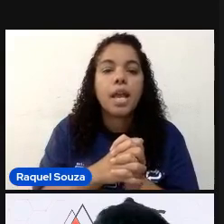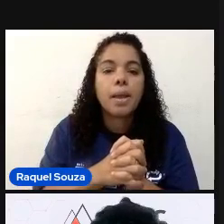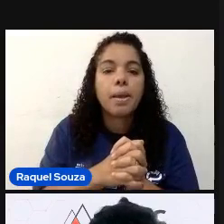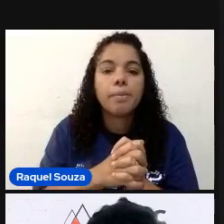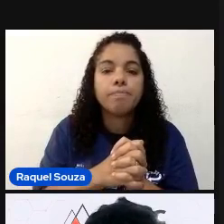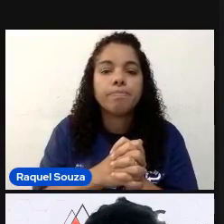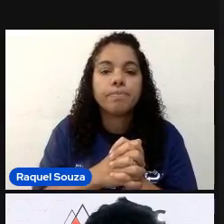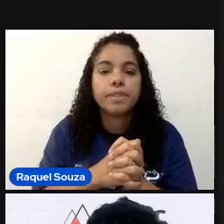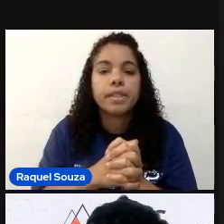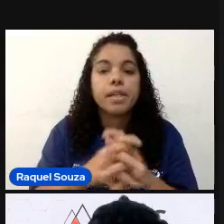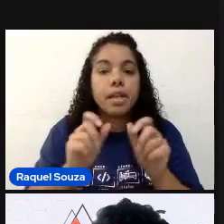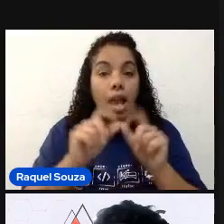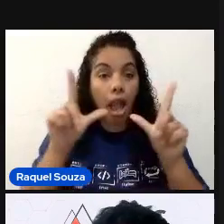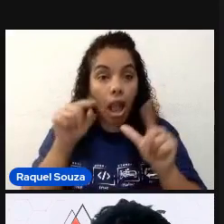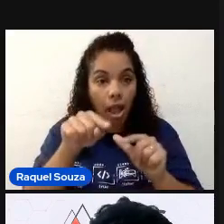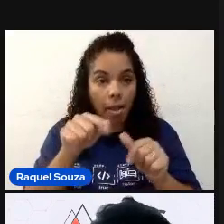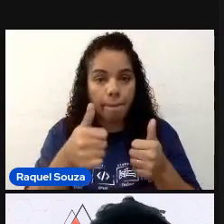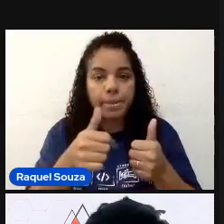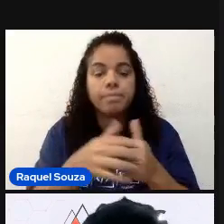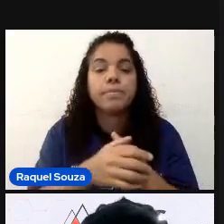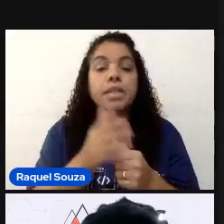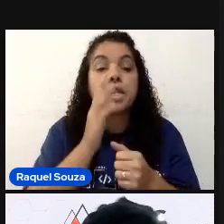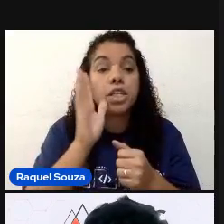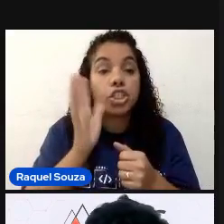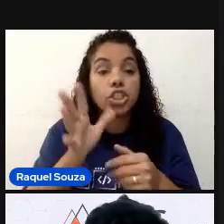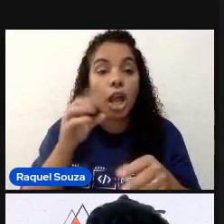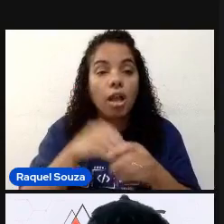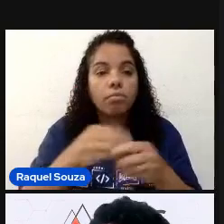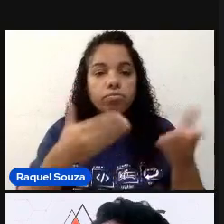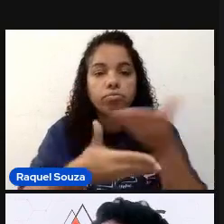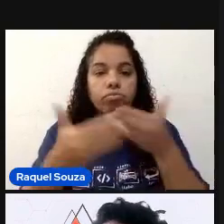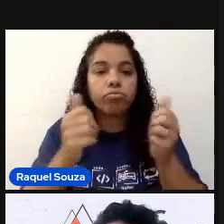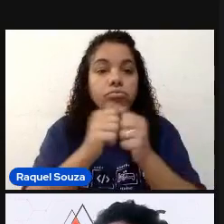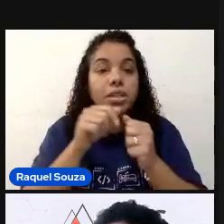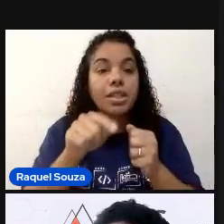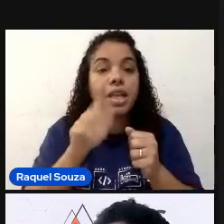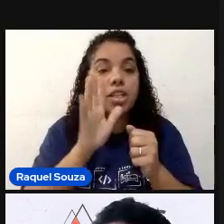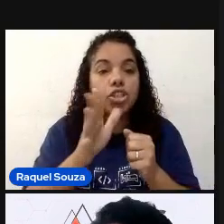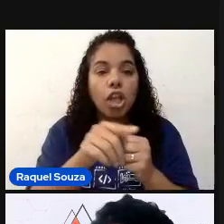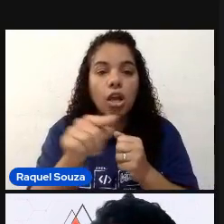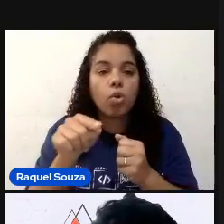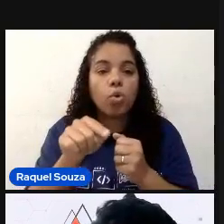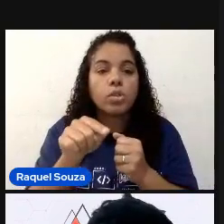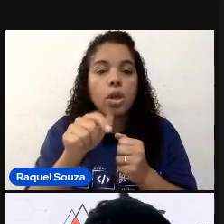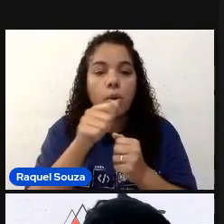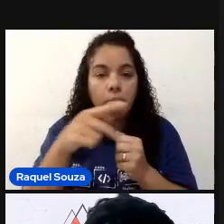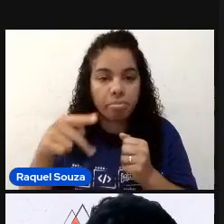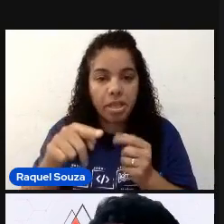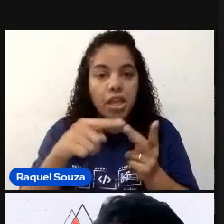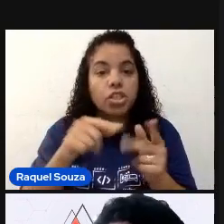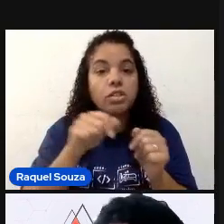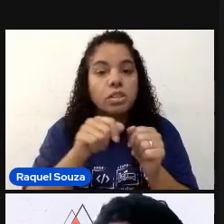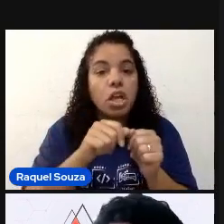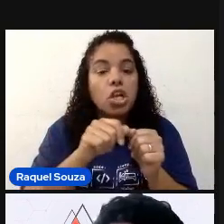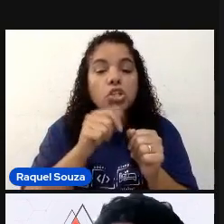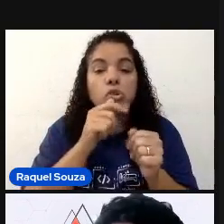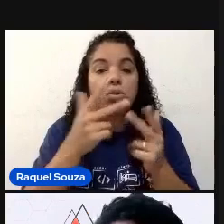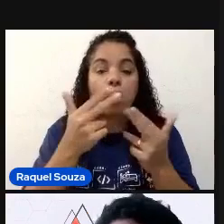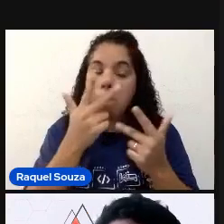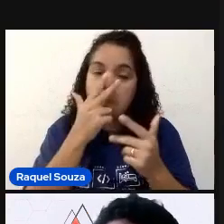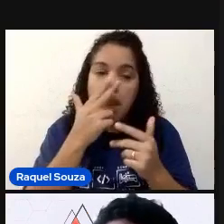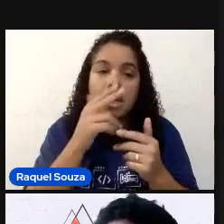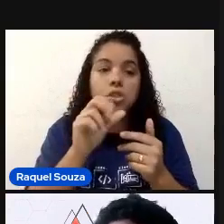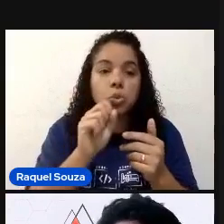Ele abre ele ali. E ele já interage com o seu aplicativo. Executando como se fosse um script mesmo.